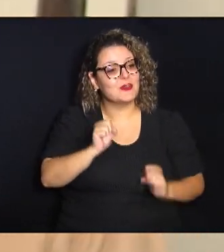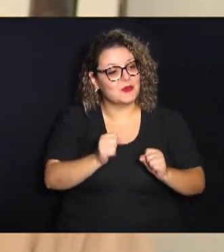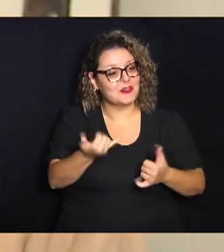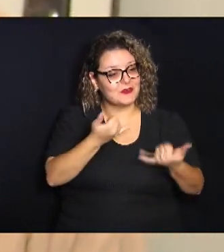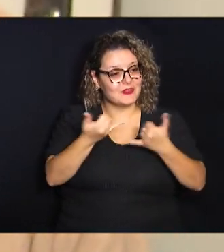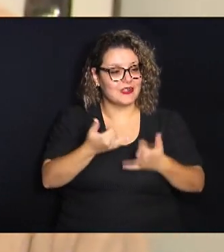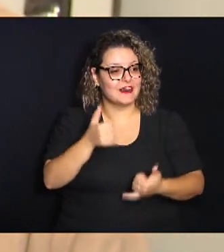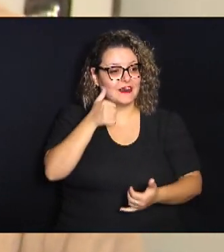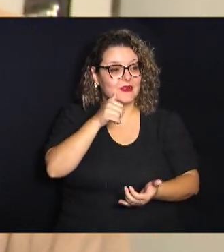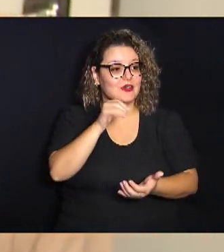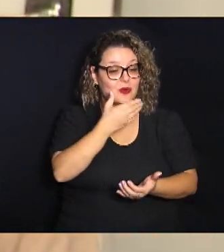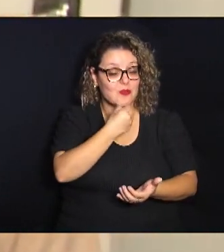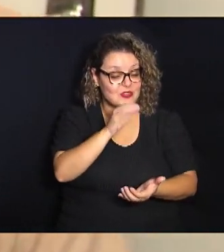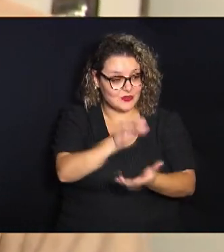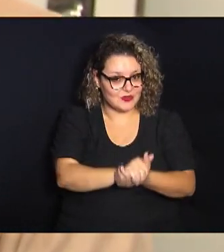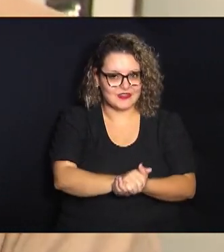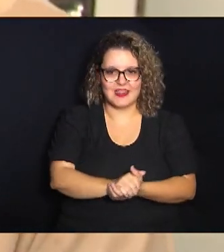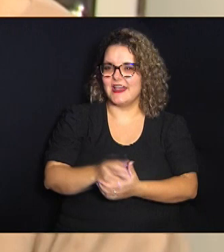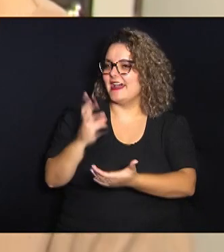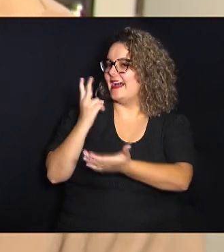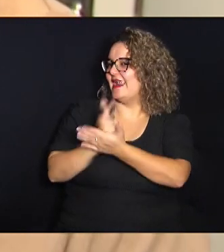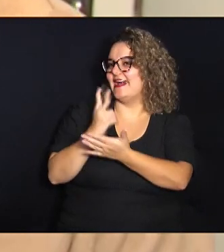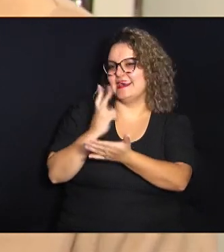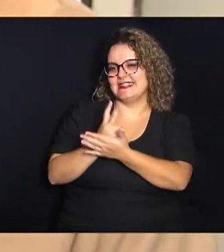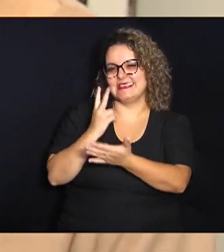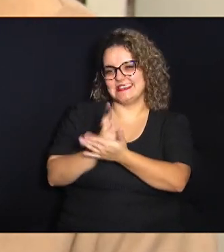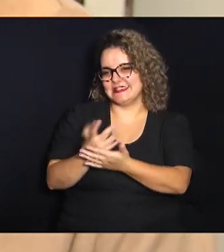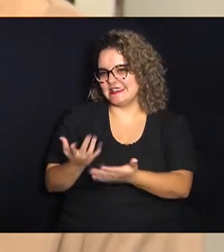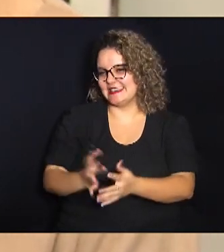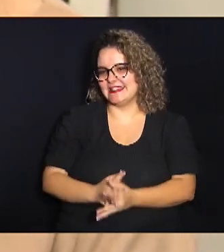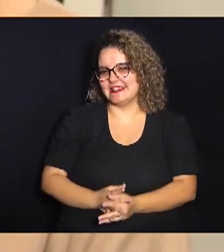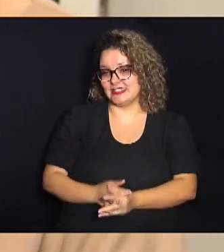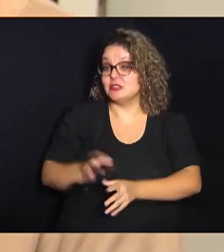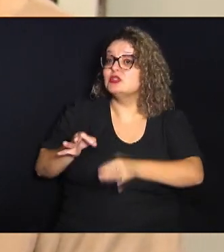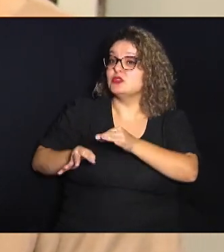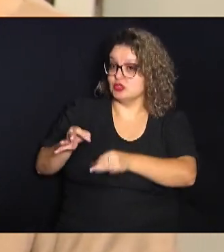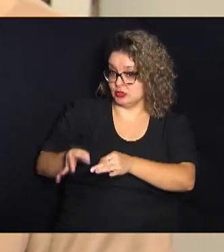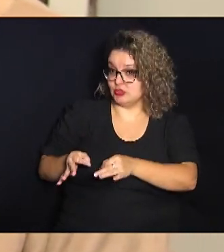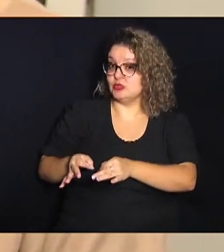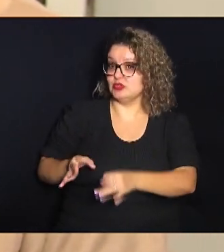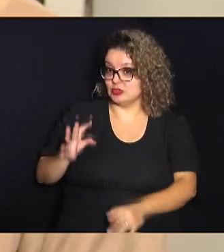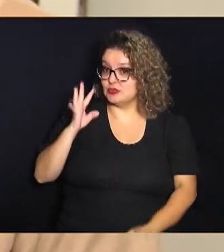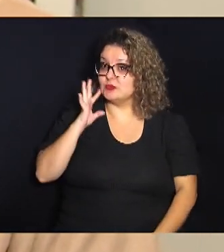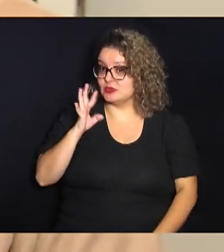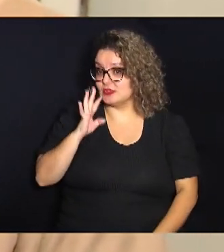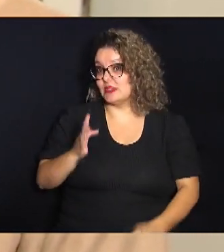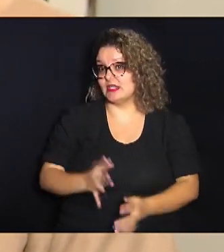minha filha, sempre muito justo, muito bacana, né?